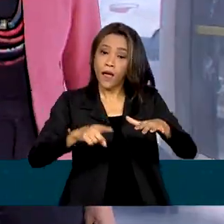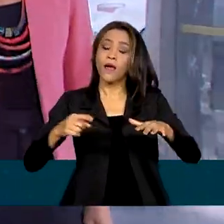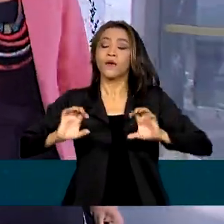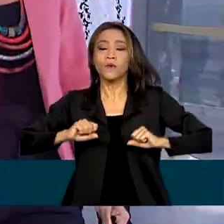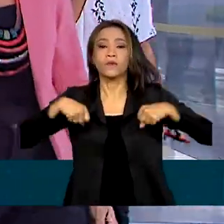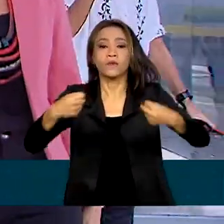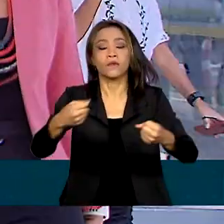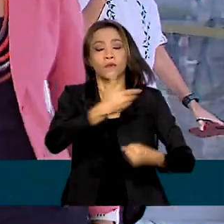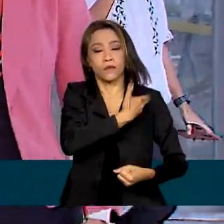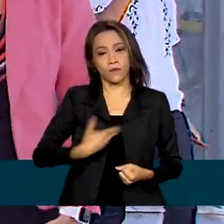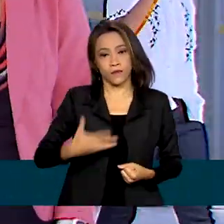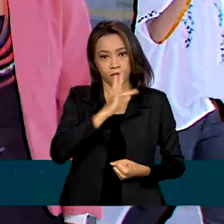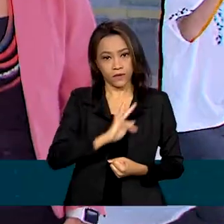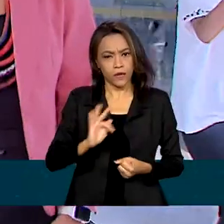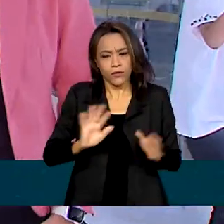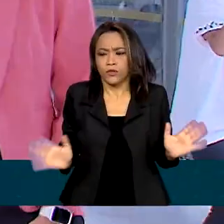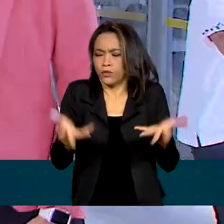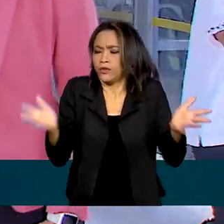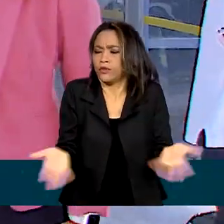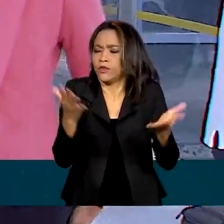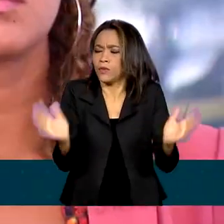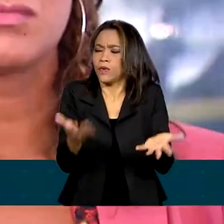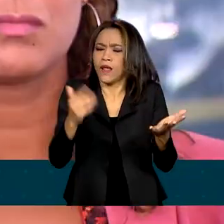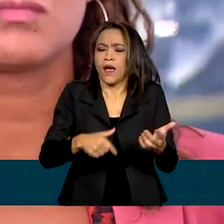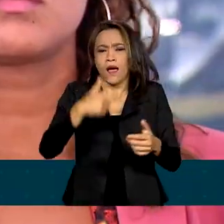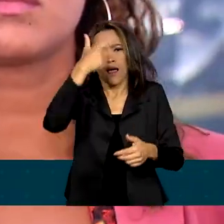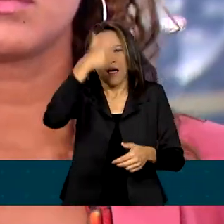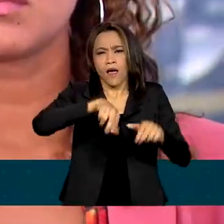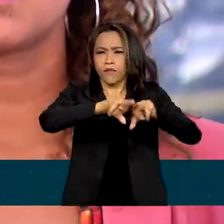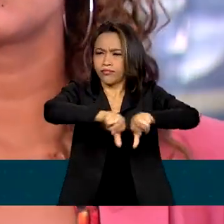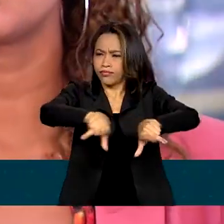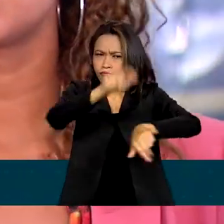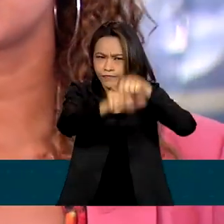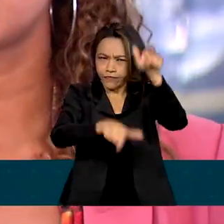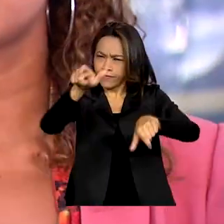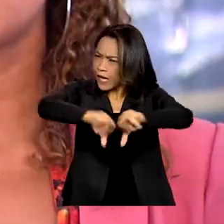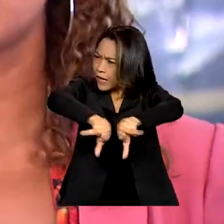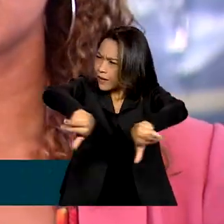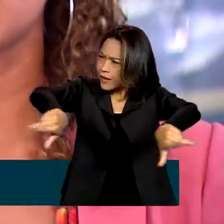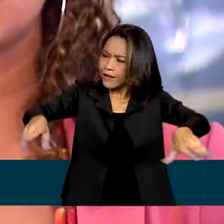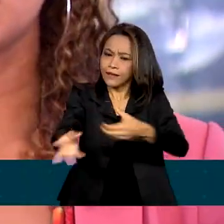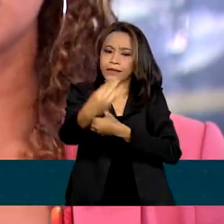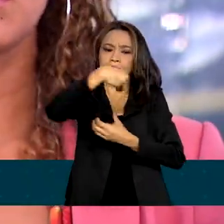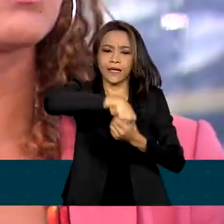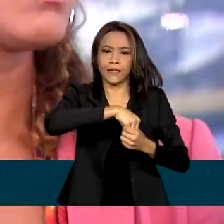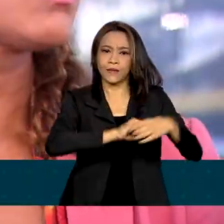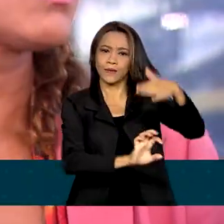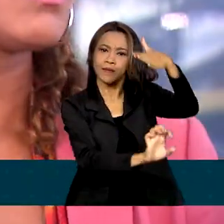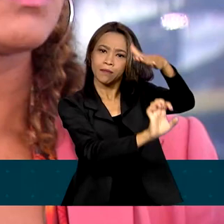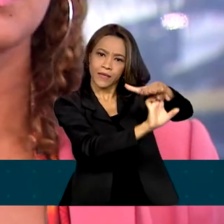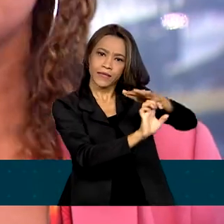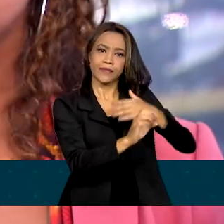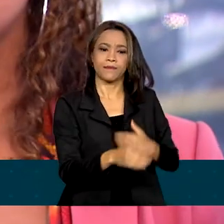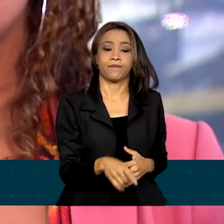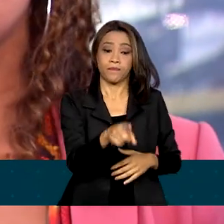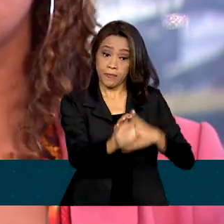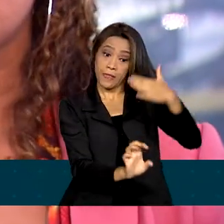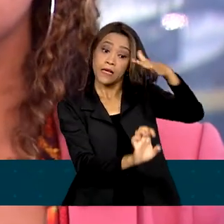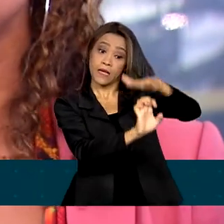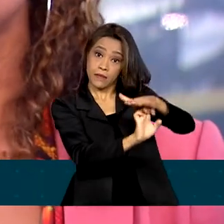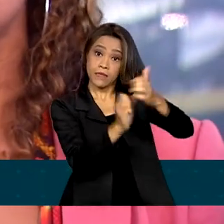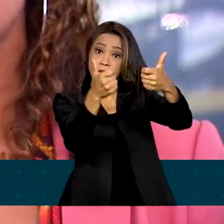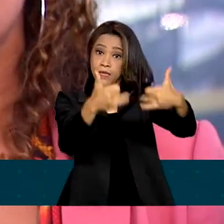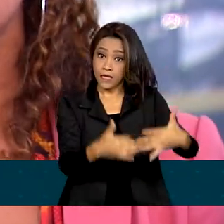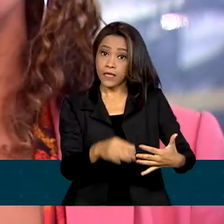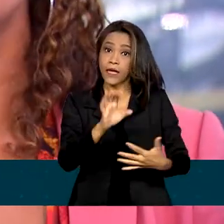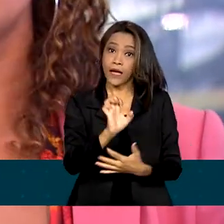estimular a diversidade no serviço público. A Embratur precisa representar dentro dela também a diversidade que a gente sabe que esse